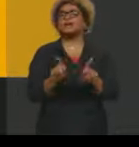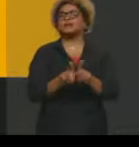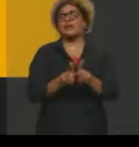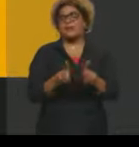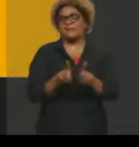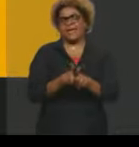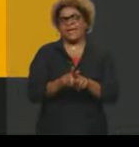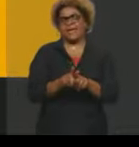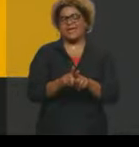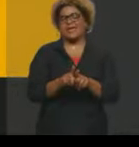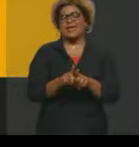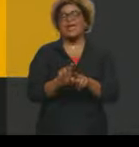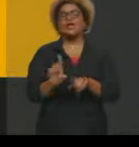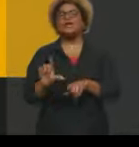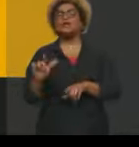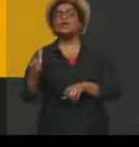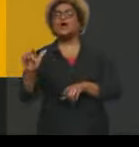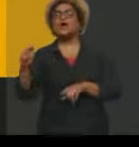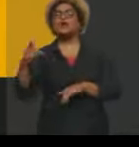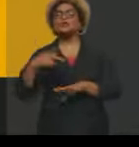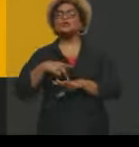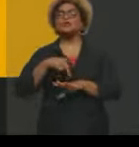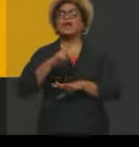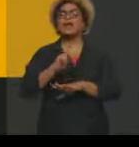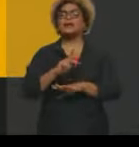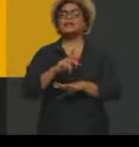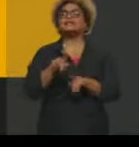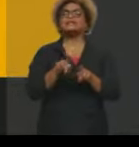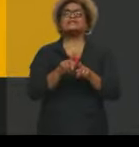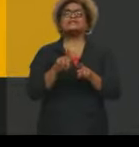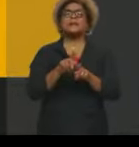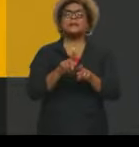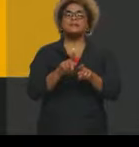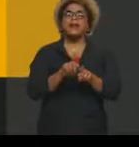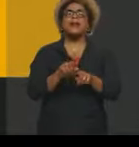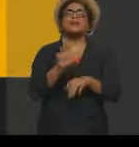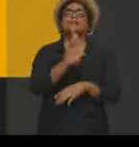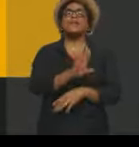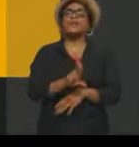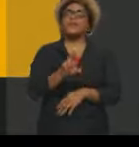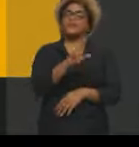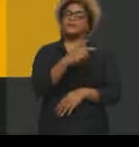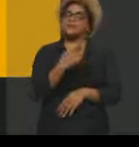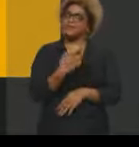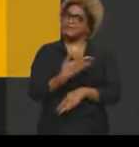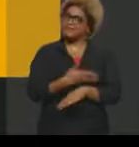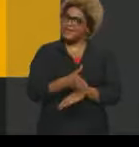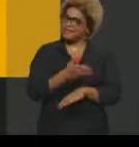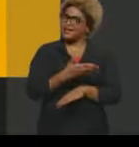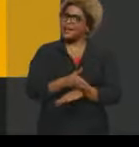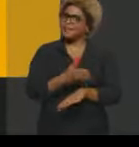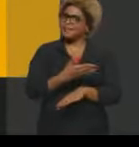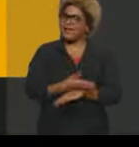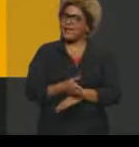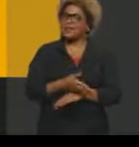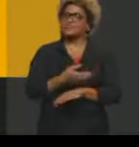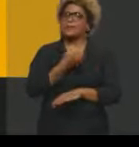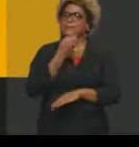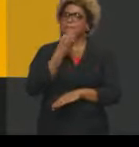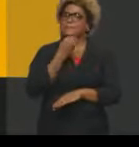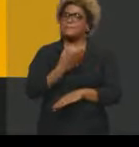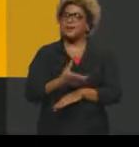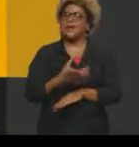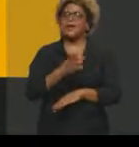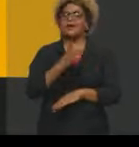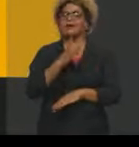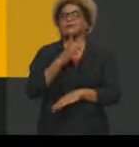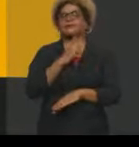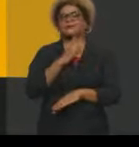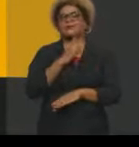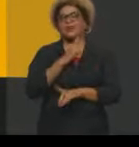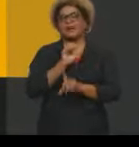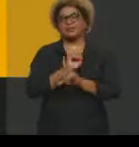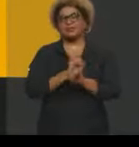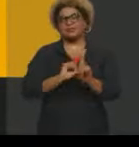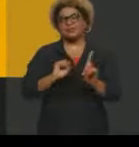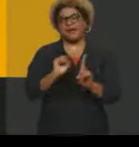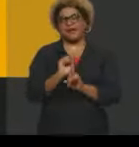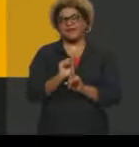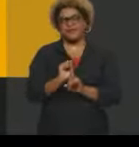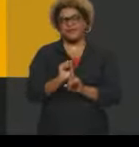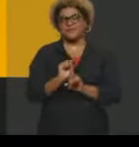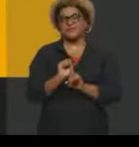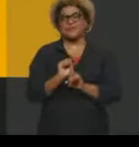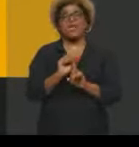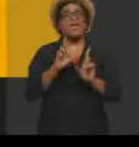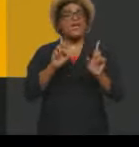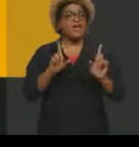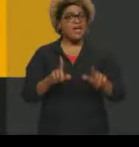Então, a prática, né, esse sistema, né, o regime de bem-estar social, vamos dizer, né, ele é muito presente nesse